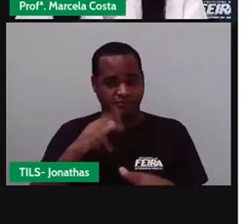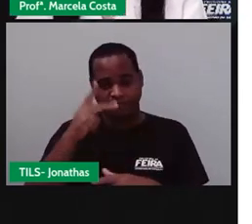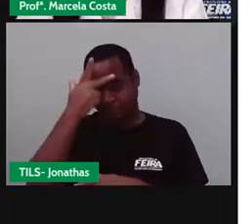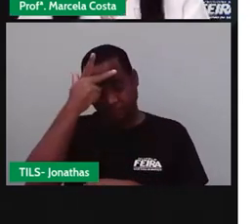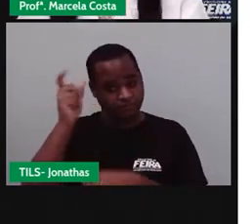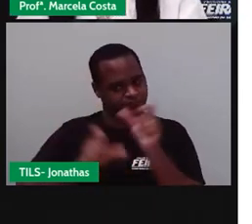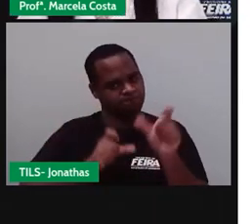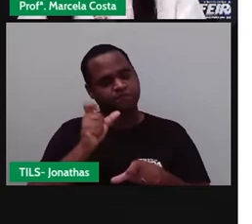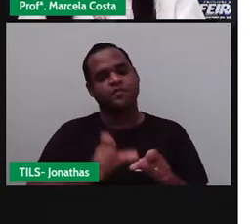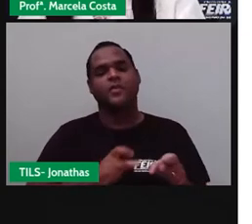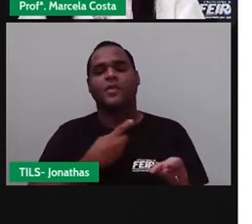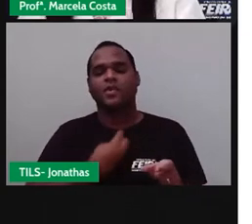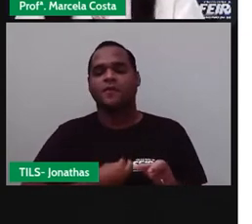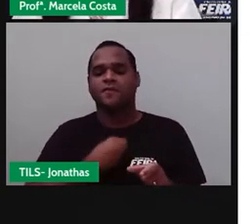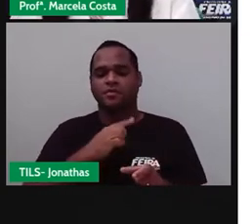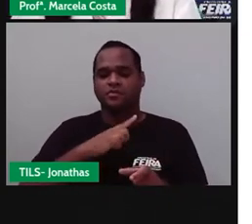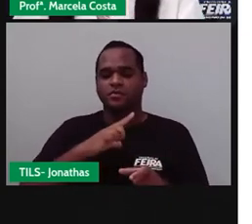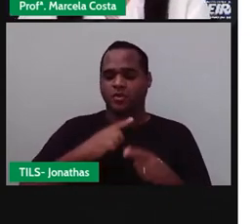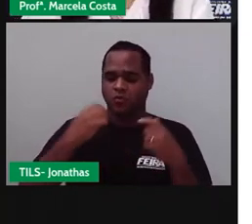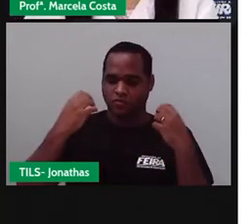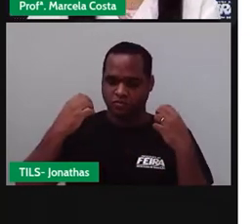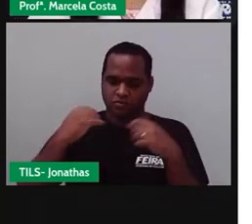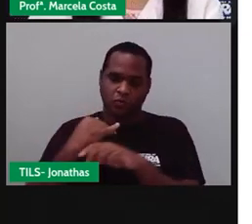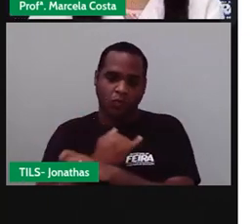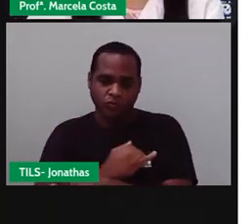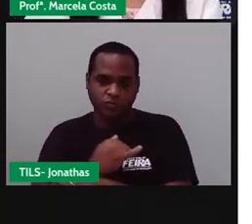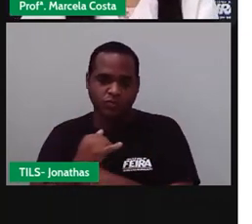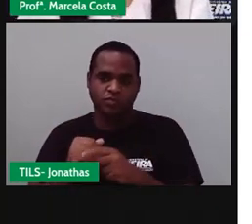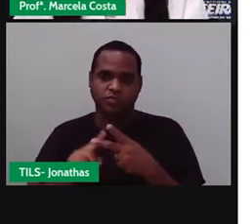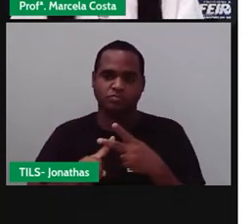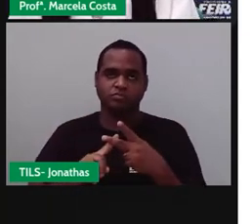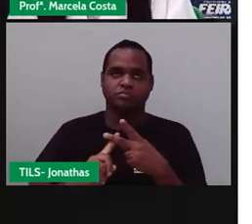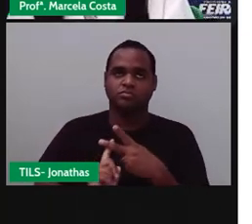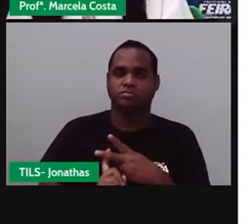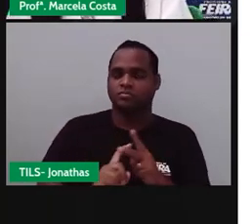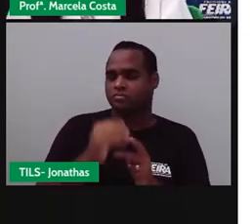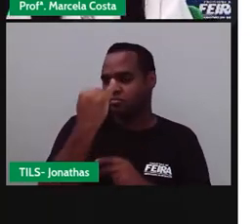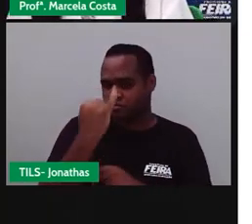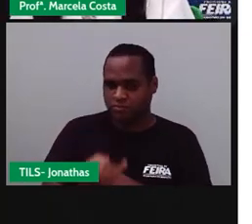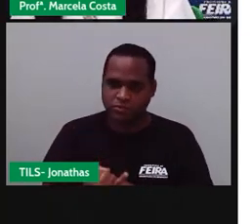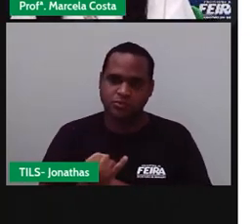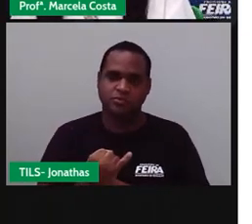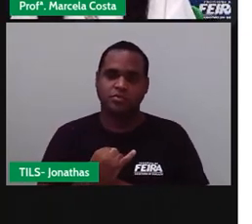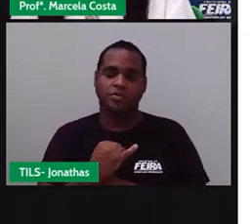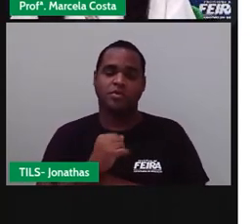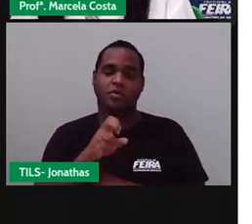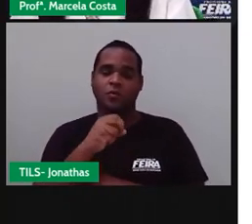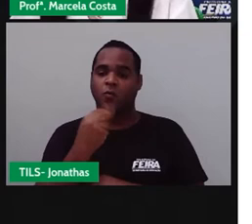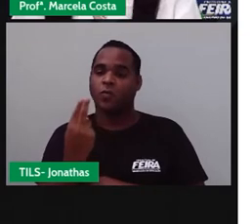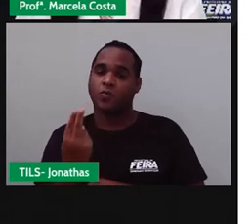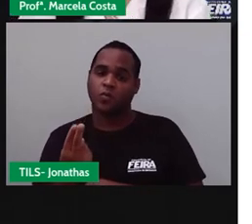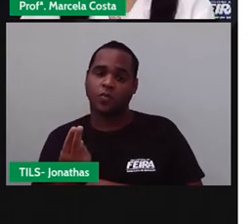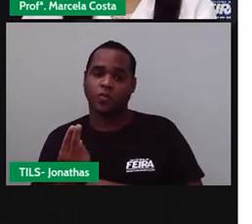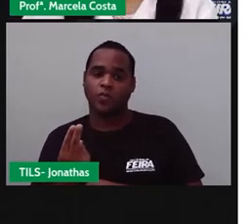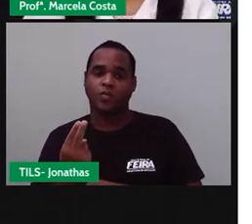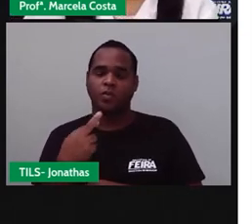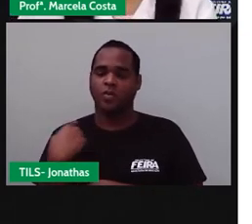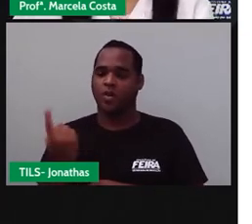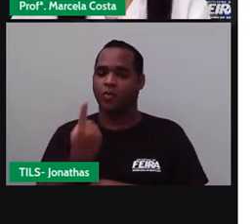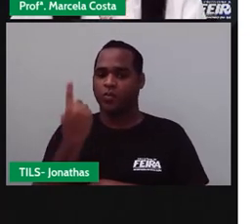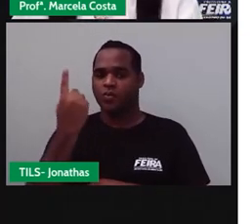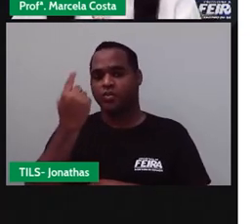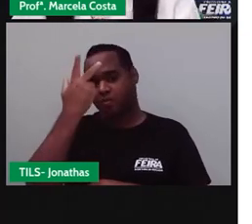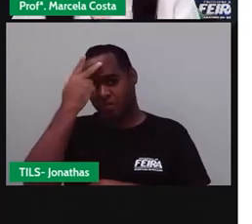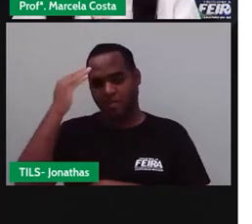características físicas, principalmente. Por ser mais gordinho, ou por ser magro, ou por ser muito alto,